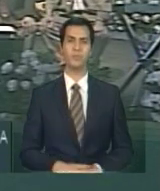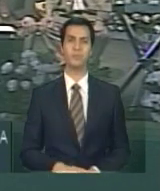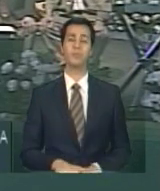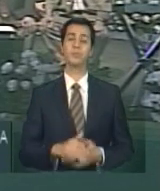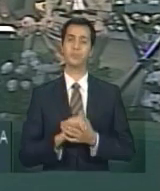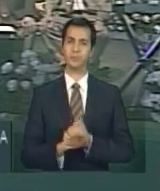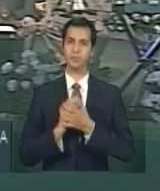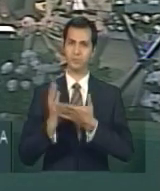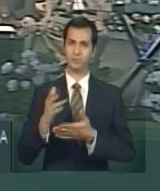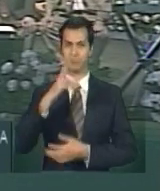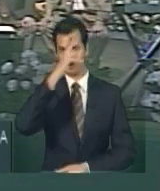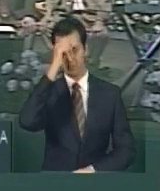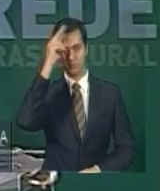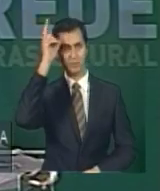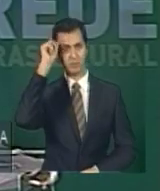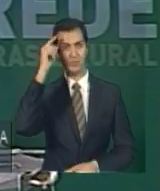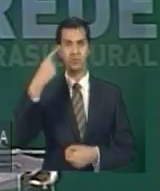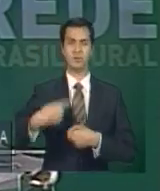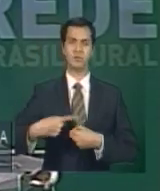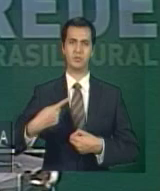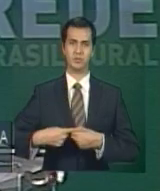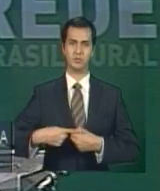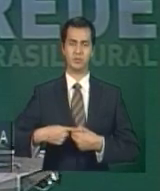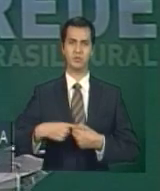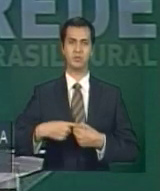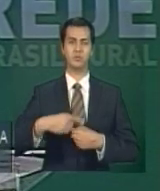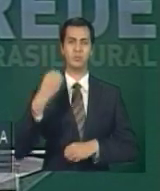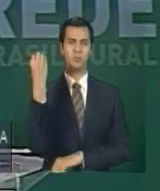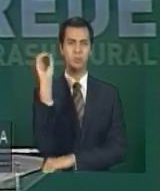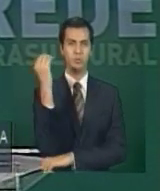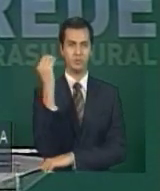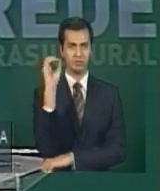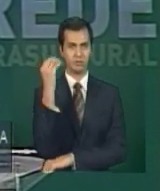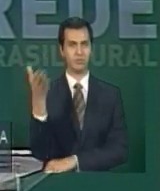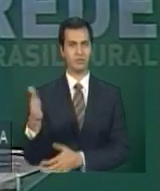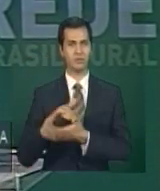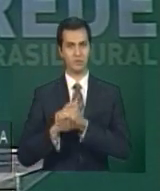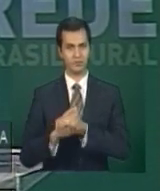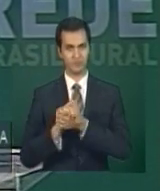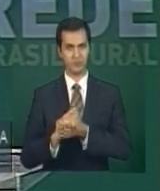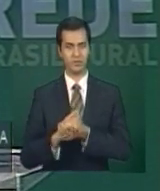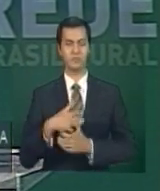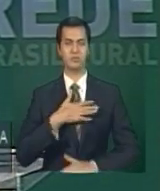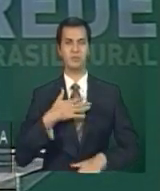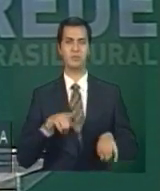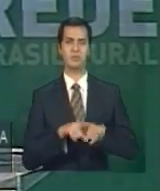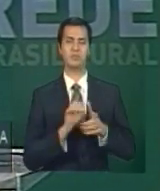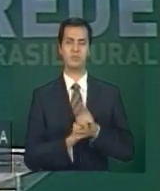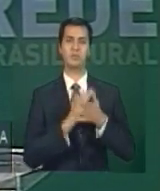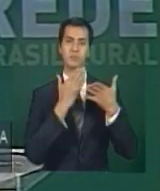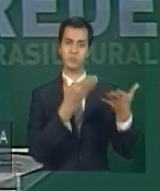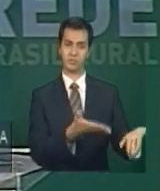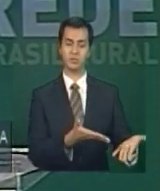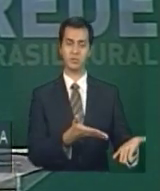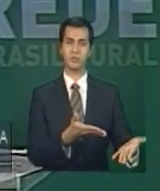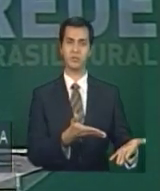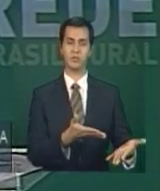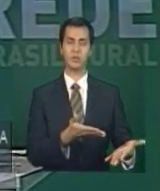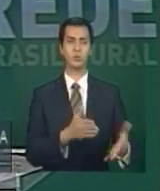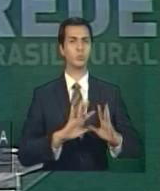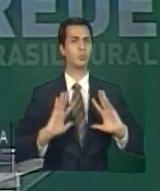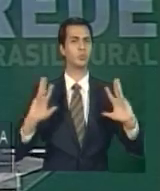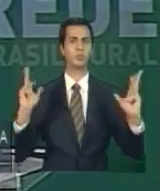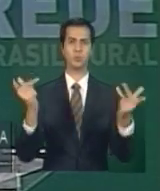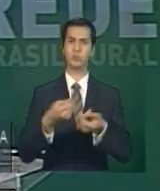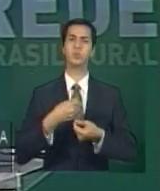excelentíssimo senhor prefeito municipal de Porto Alegre, estimado prefeito José Fortunati, em nome de quem